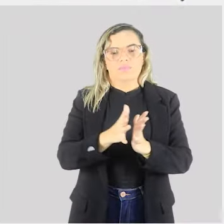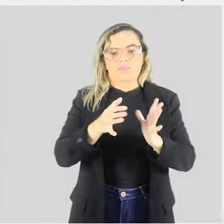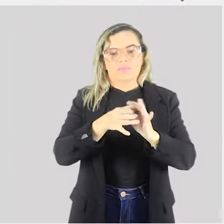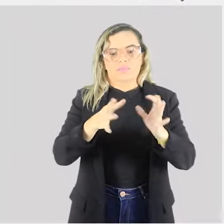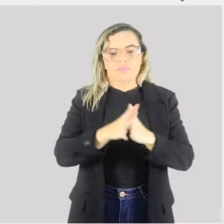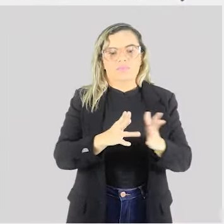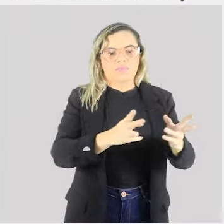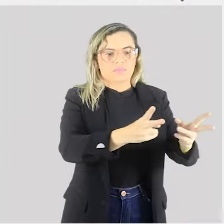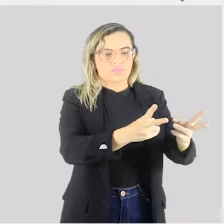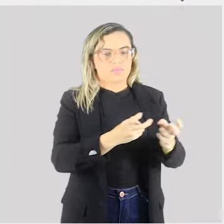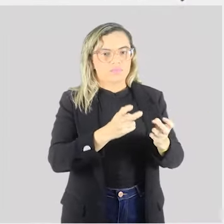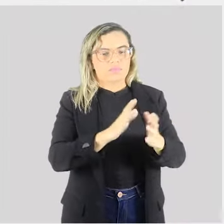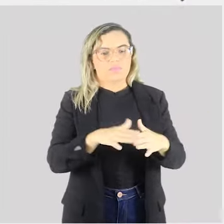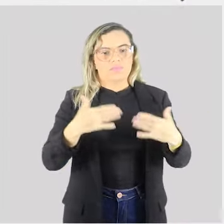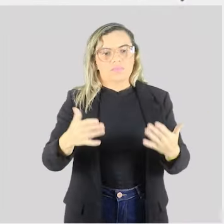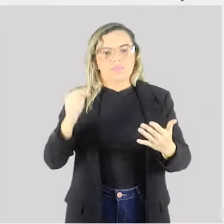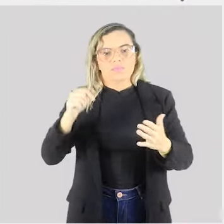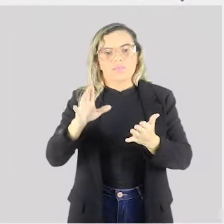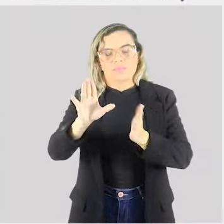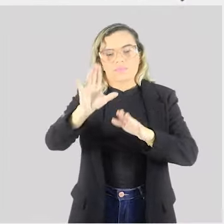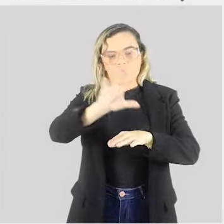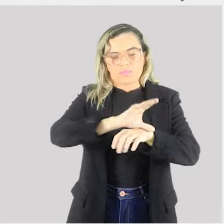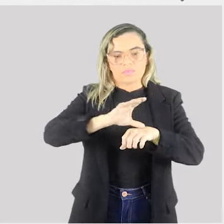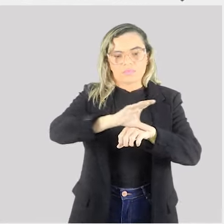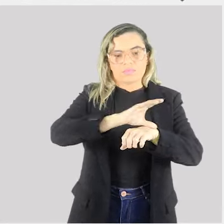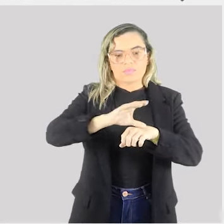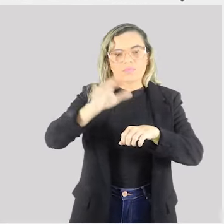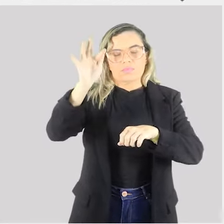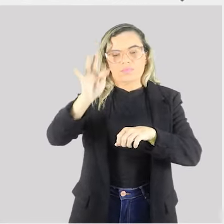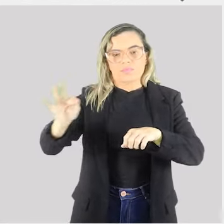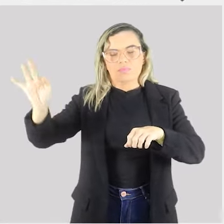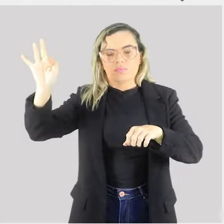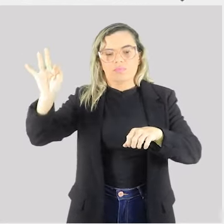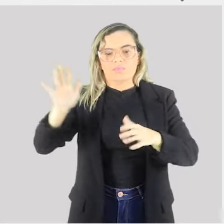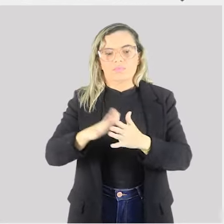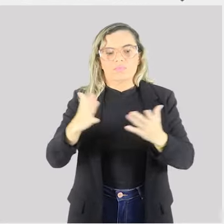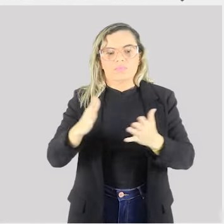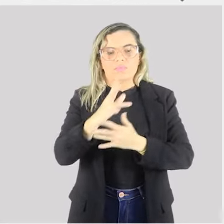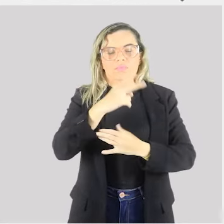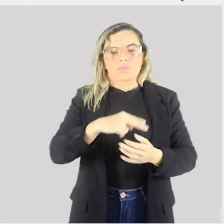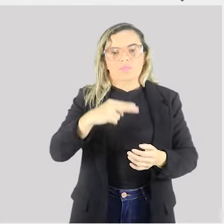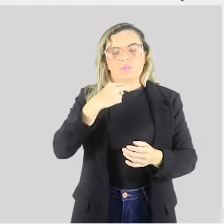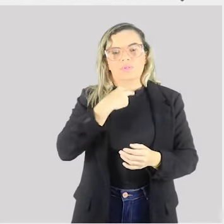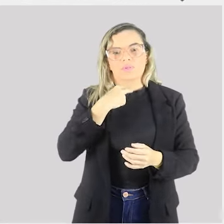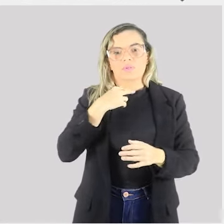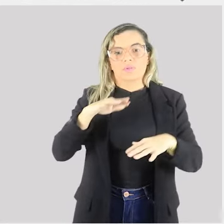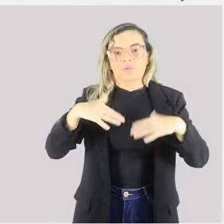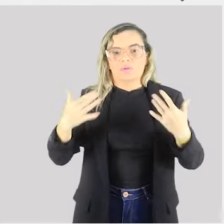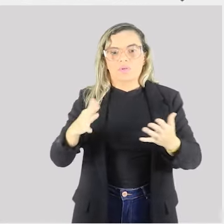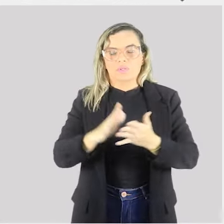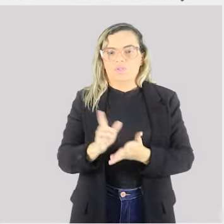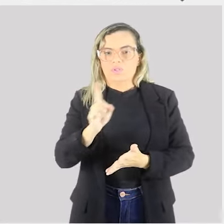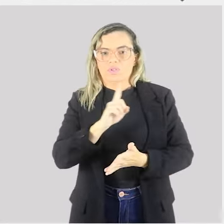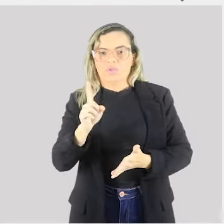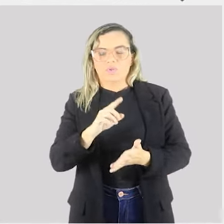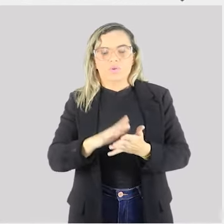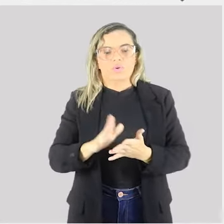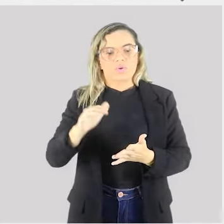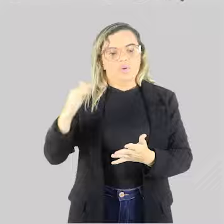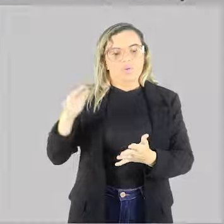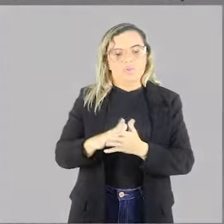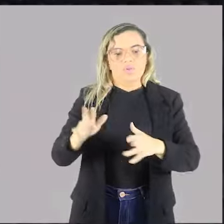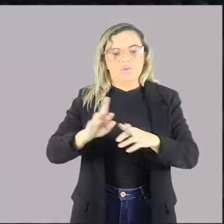possibilidade trazida pela Constituição Federal, certo? Possibilidade que não pode ser realizada de outra maneira, é